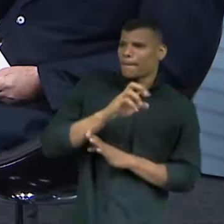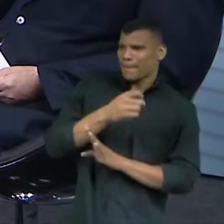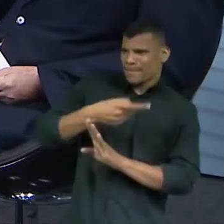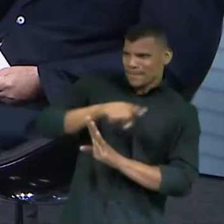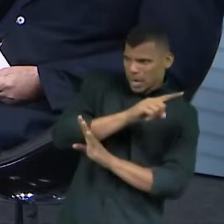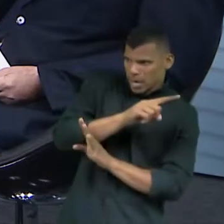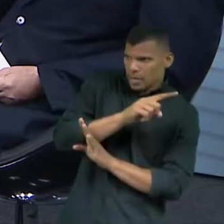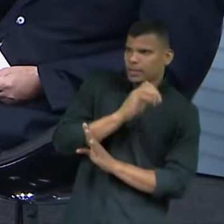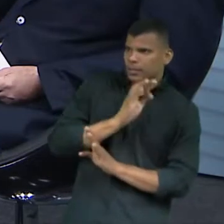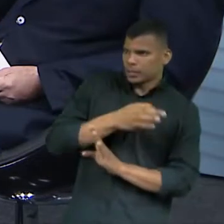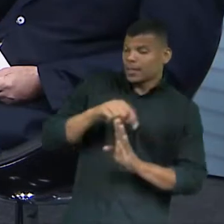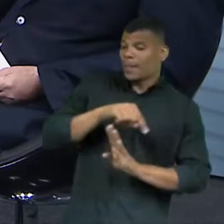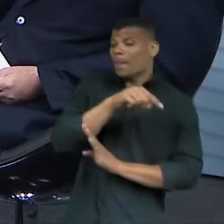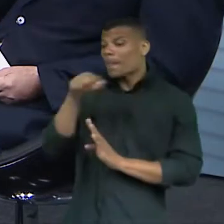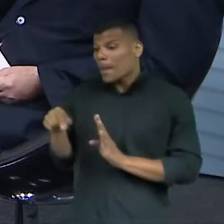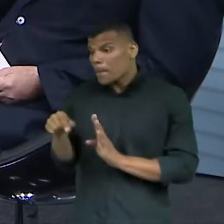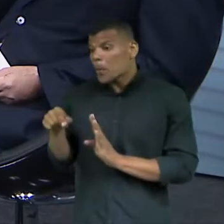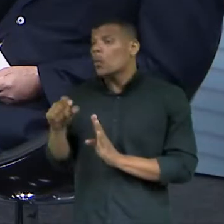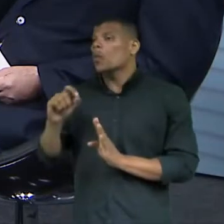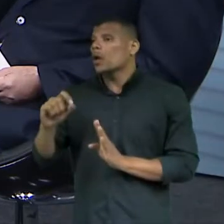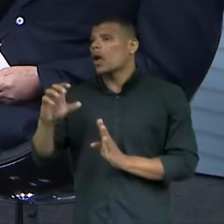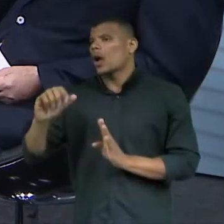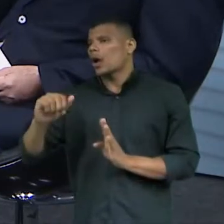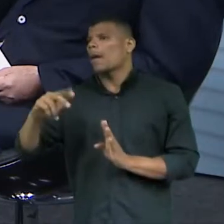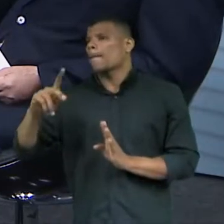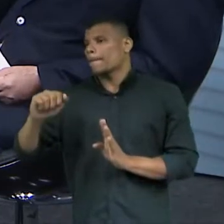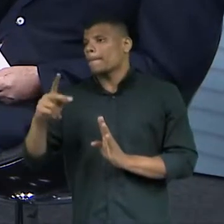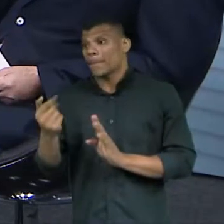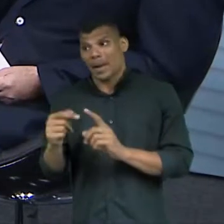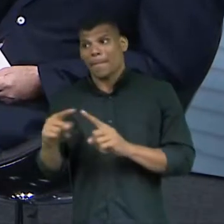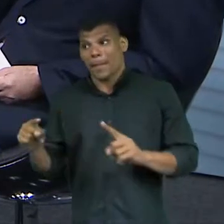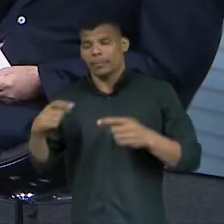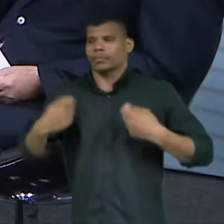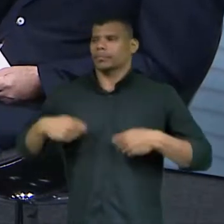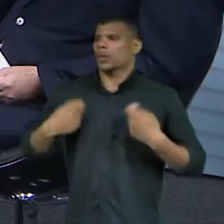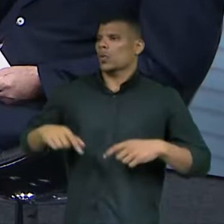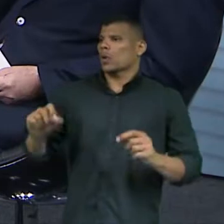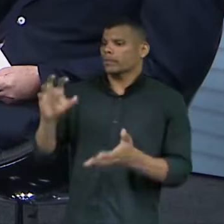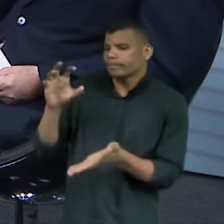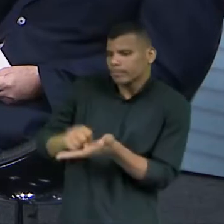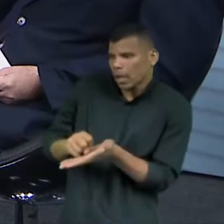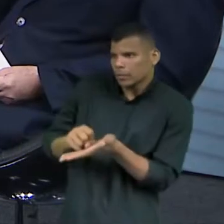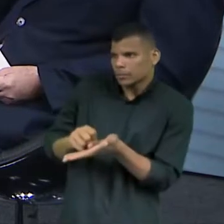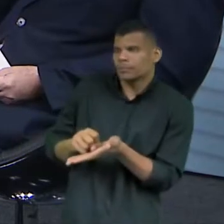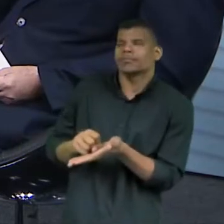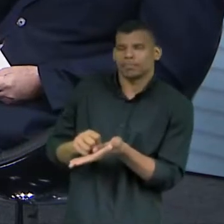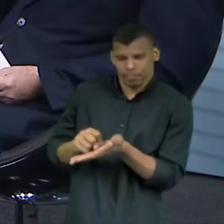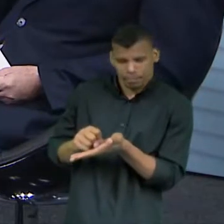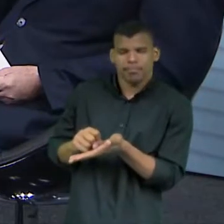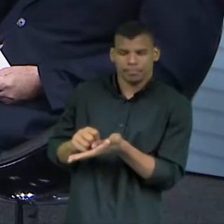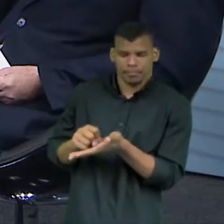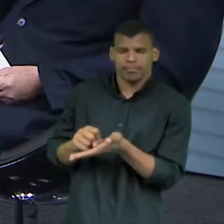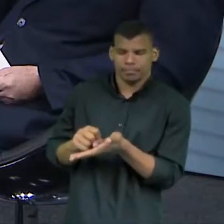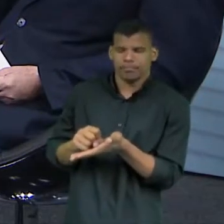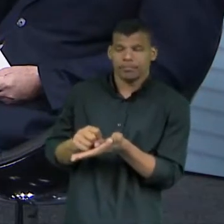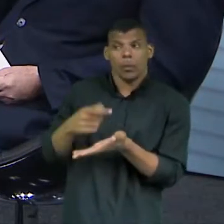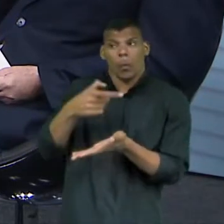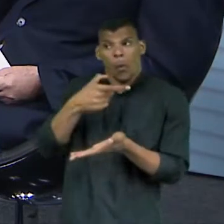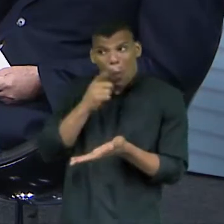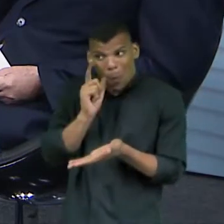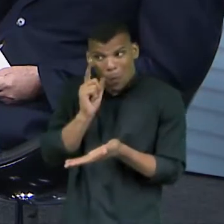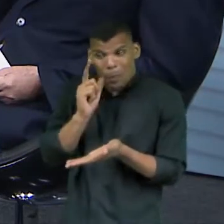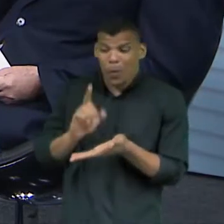CANDEX, foi até o dia 15 de agosto, às 19 horas. Então, dia 16, ontem,